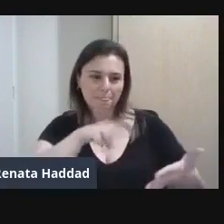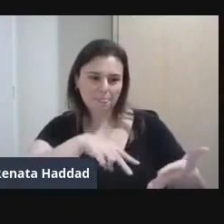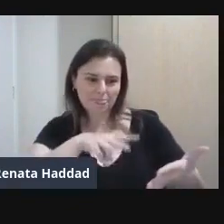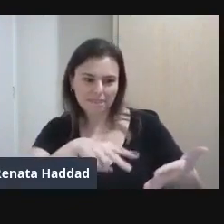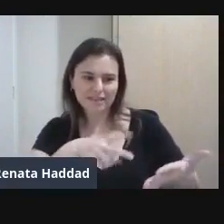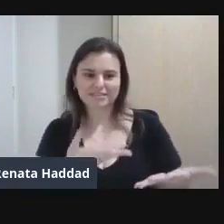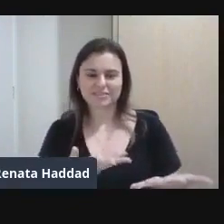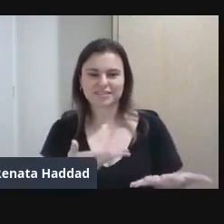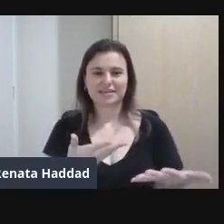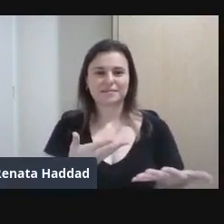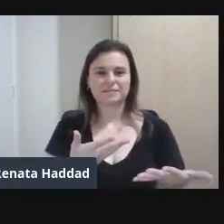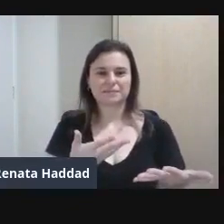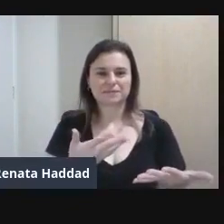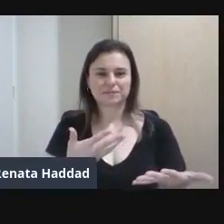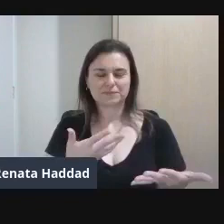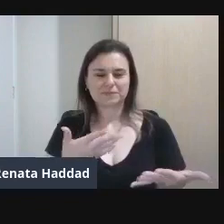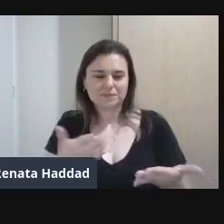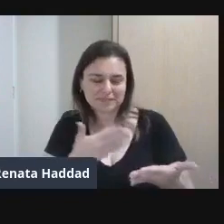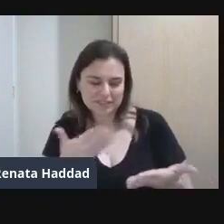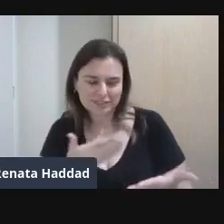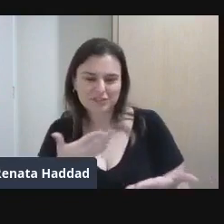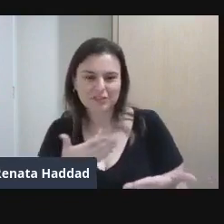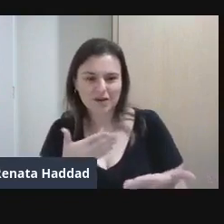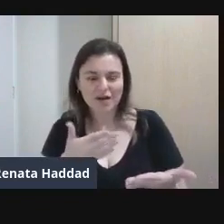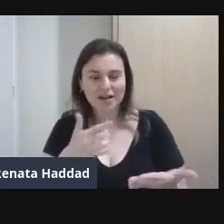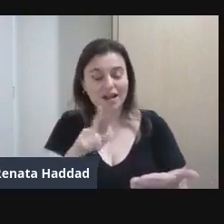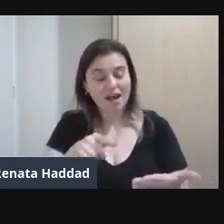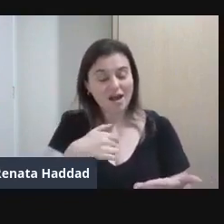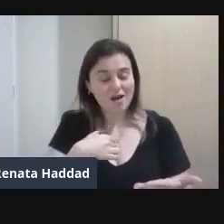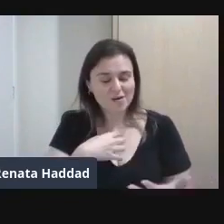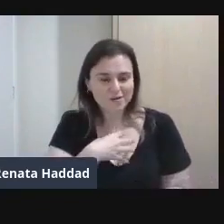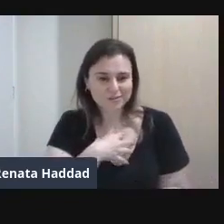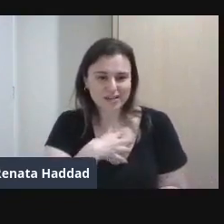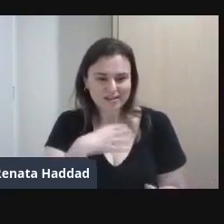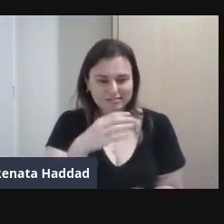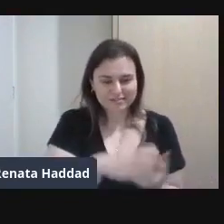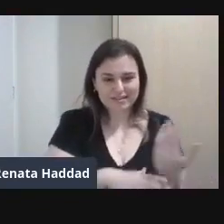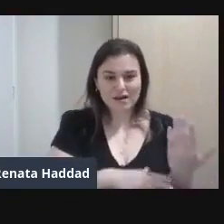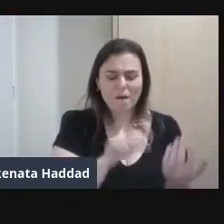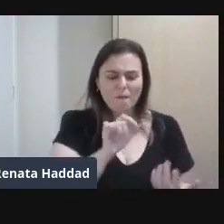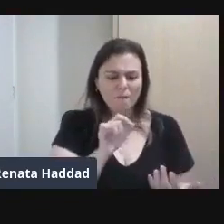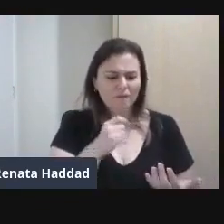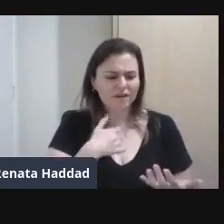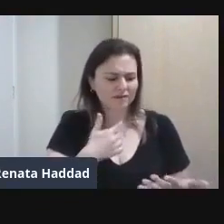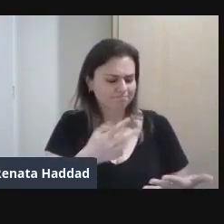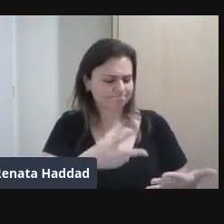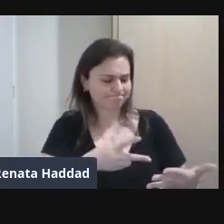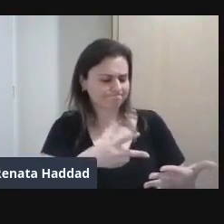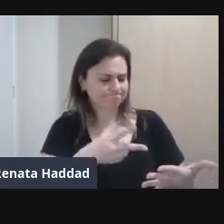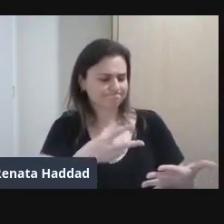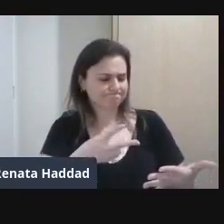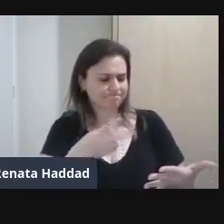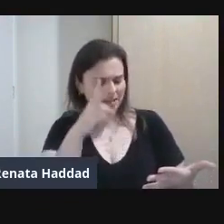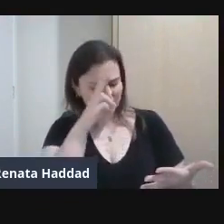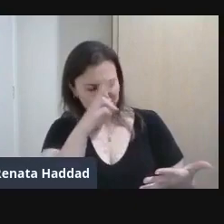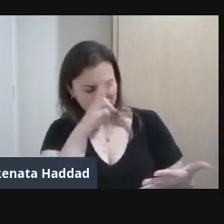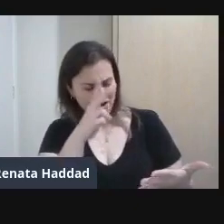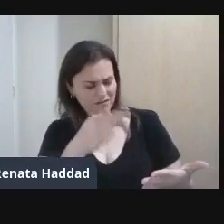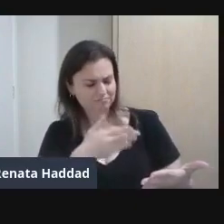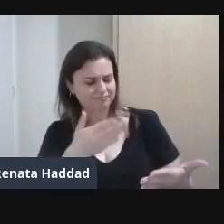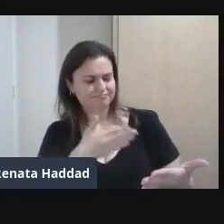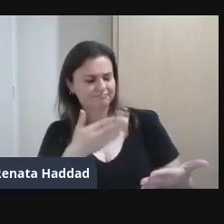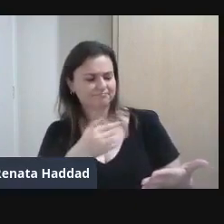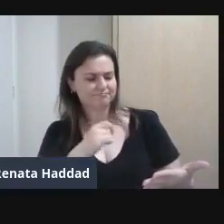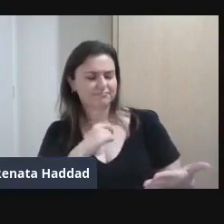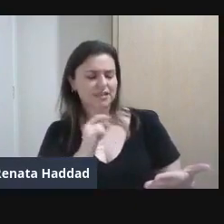Esse o meu processo De criação De ler a história E o que essa história Está me dizendo De que maneira Que ela Como